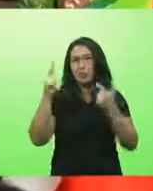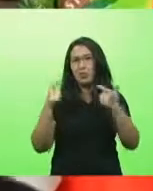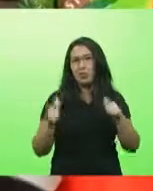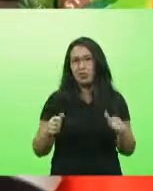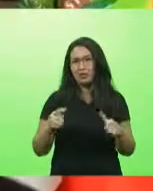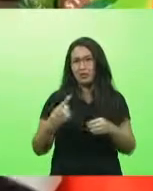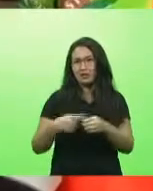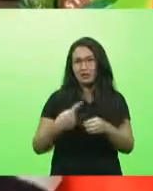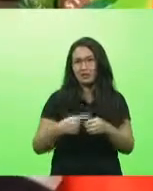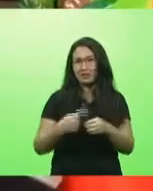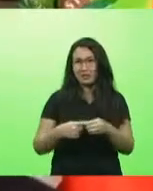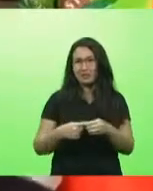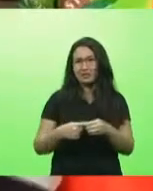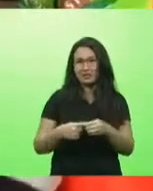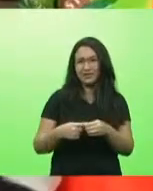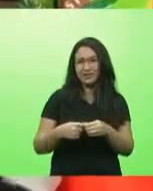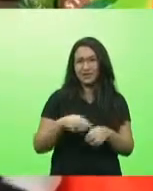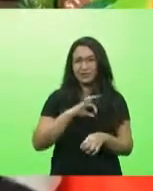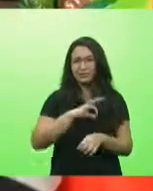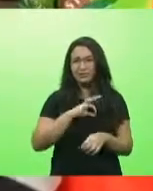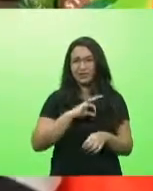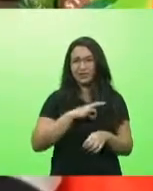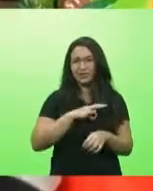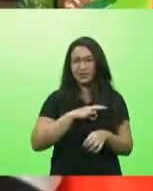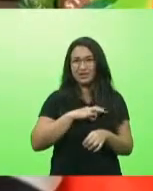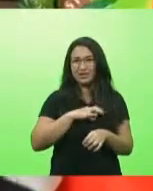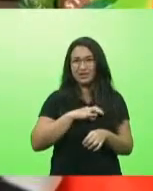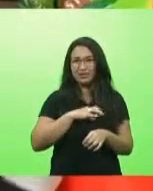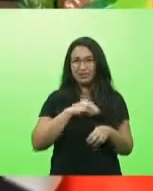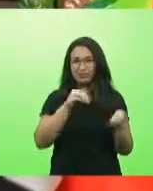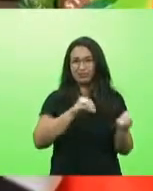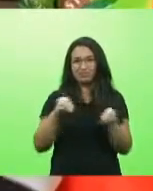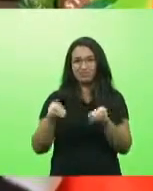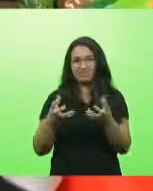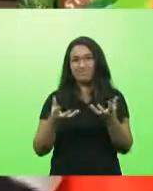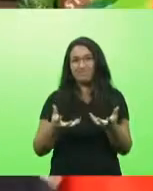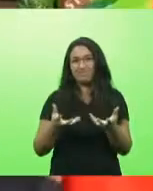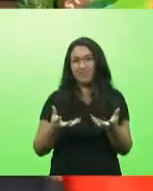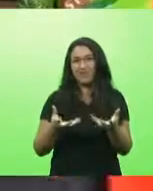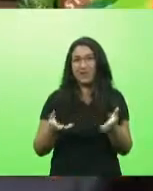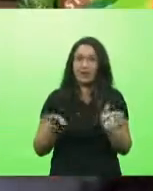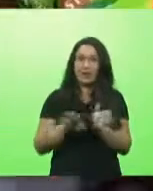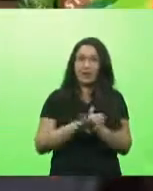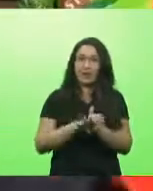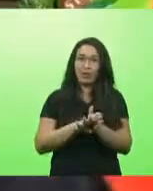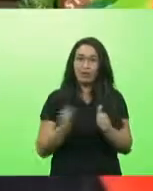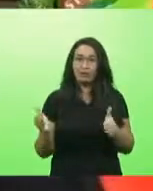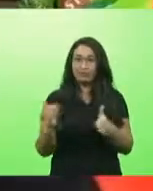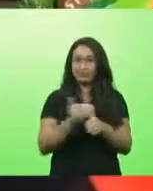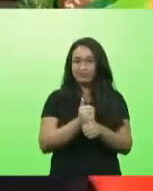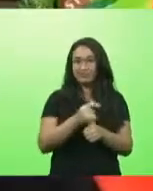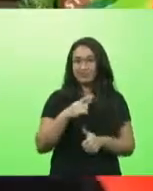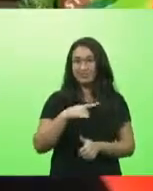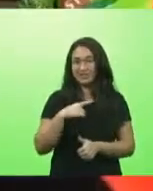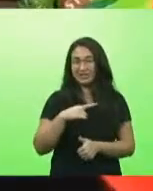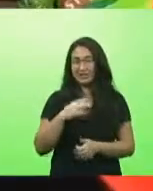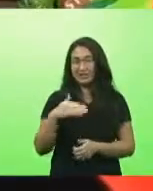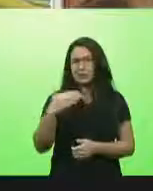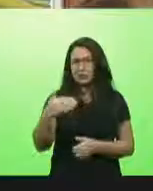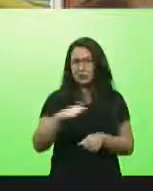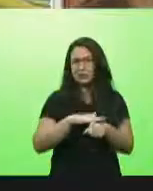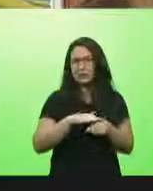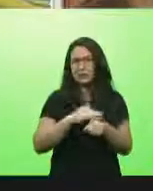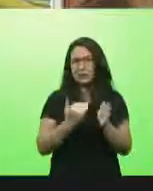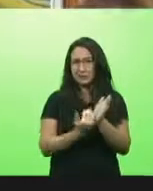então essa informação mais completa eu quero pegar com o comandante geral na comissão de segurança pública obrigado obrigado deputado no